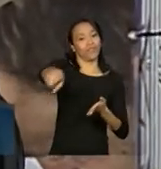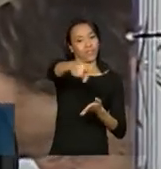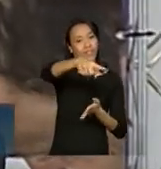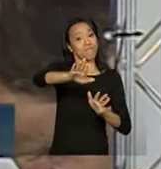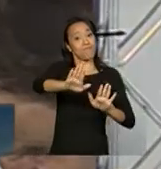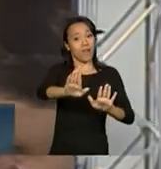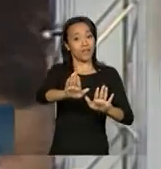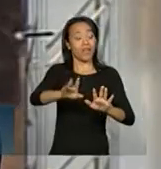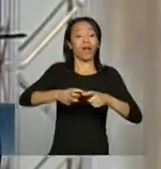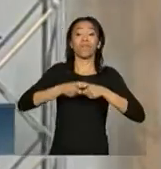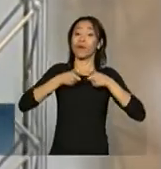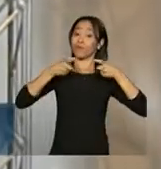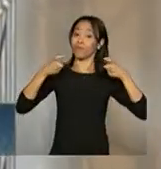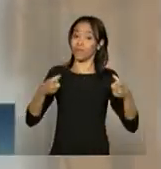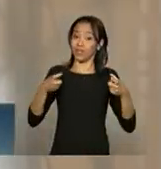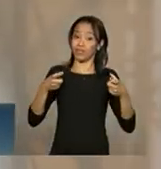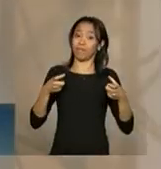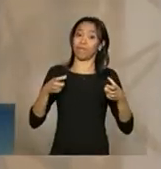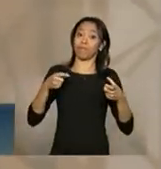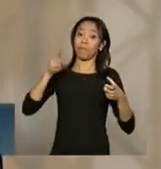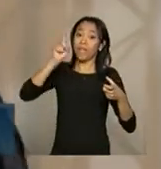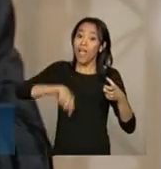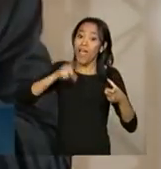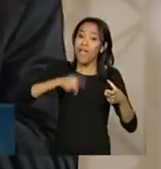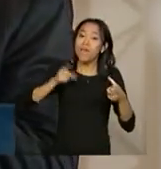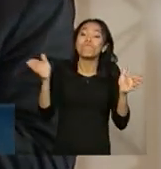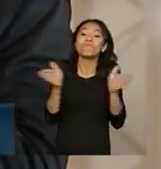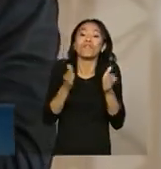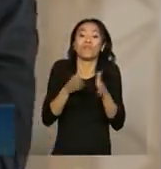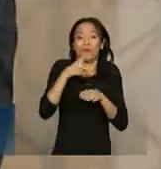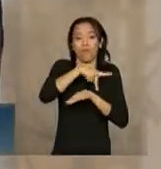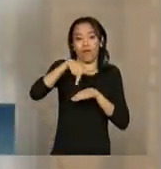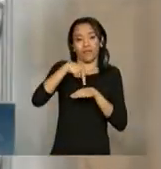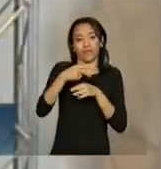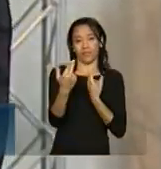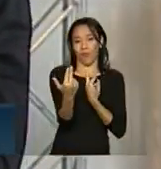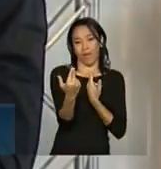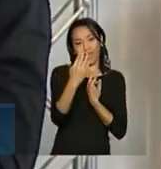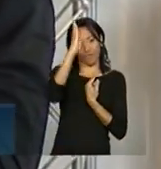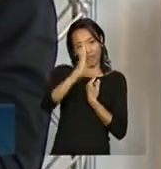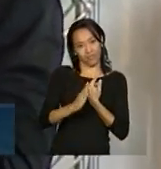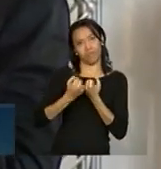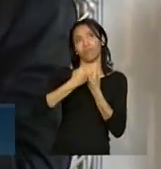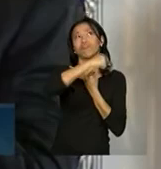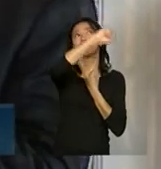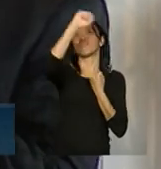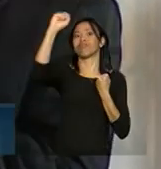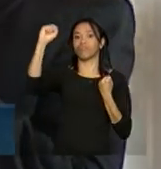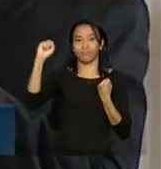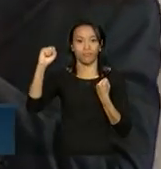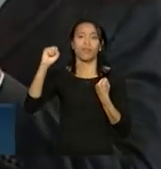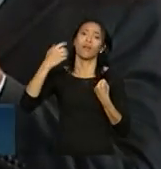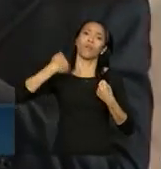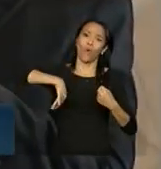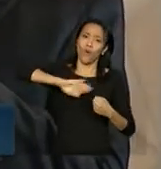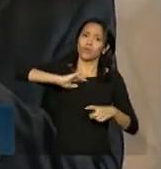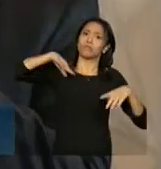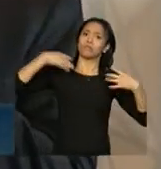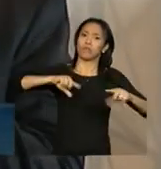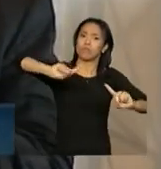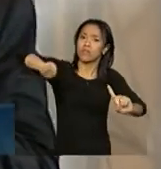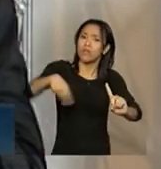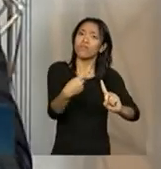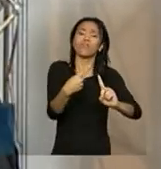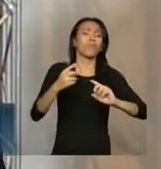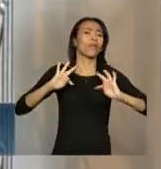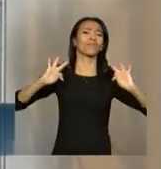mas na grande maioria são países de dimensões menores do que o nosso. Então, é um grande desafio levar saúde pública universal e gratuita